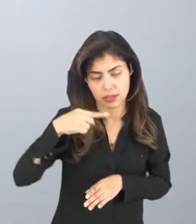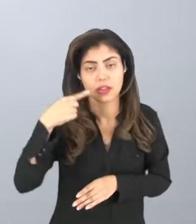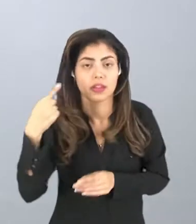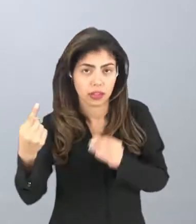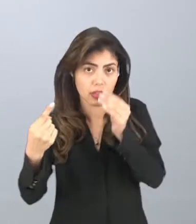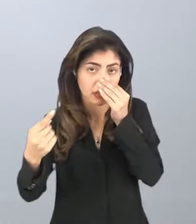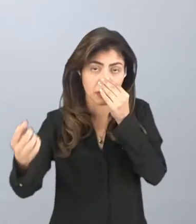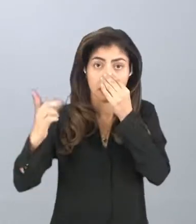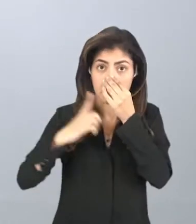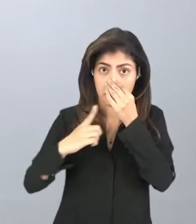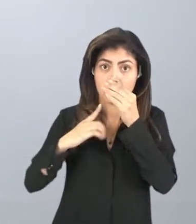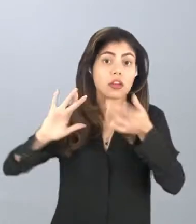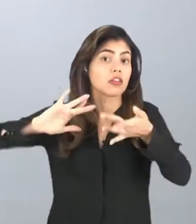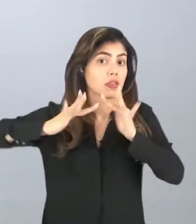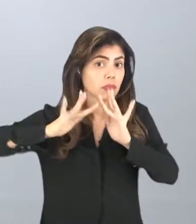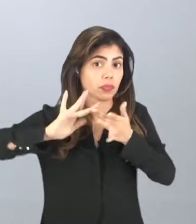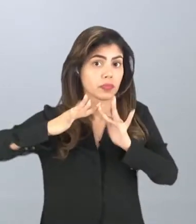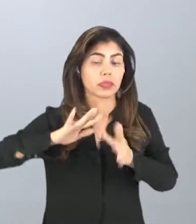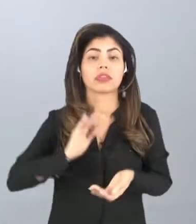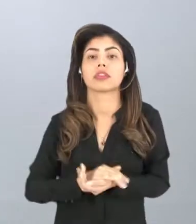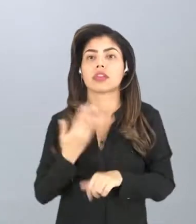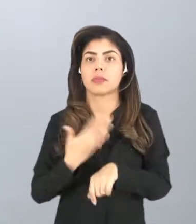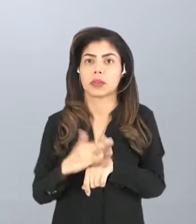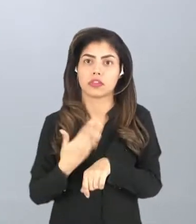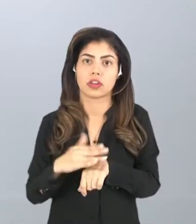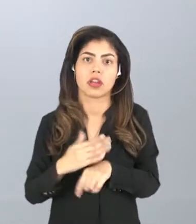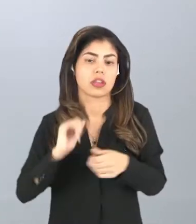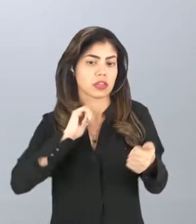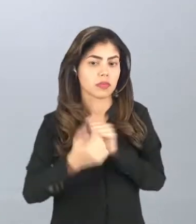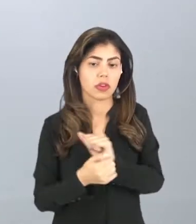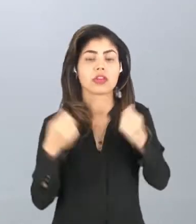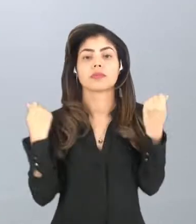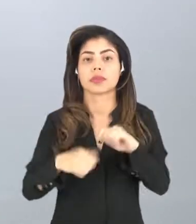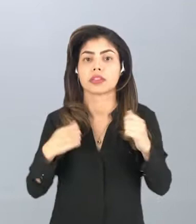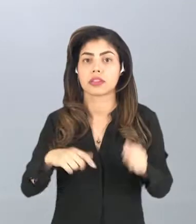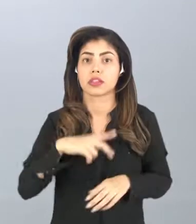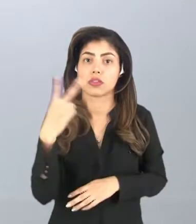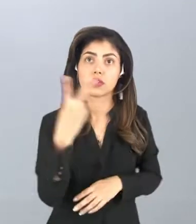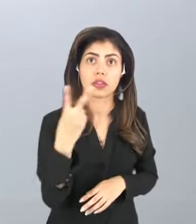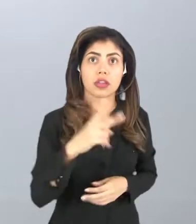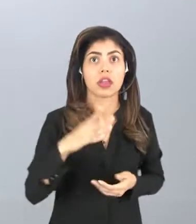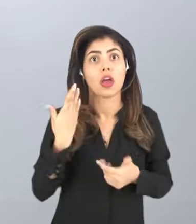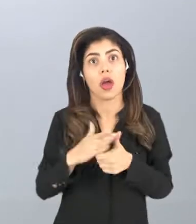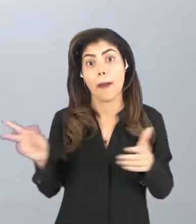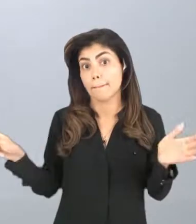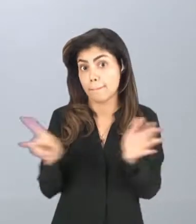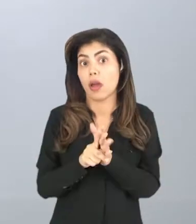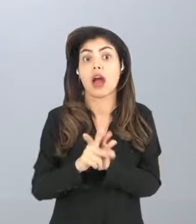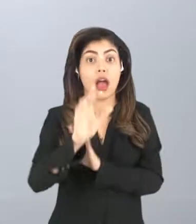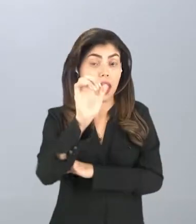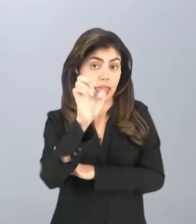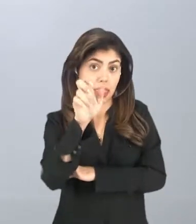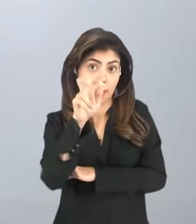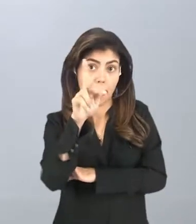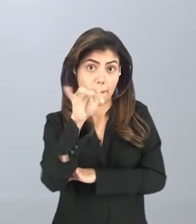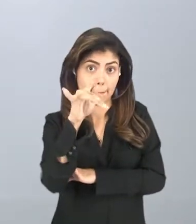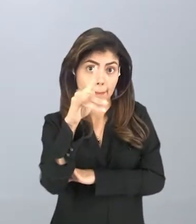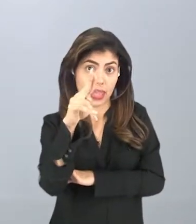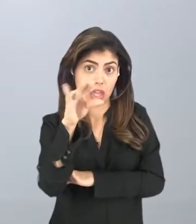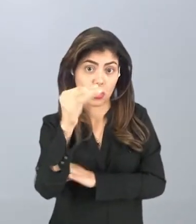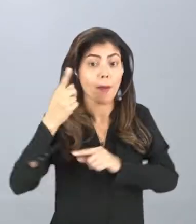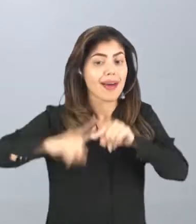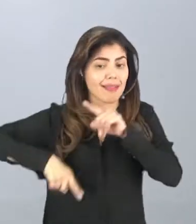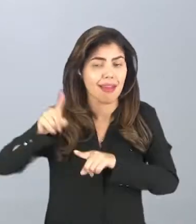ter esse contato, né? Querer praticar esses esportes, a gente precisa dos equipamentos específicos para aquela modalidade,